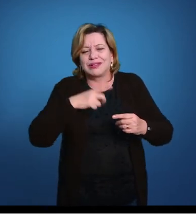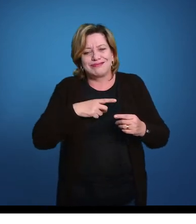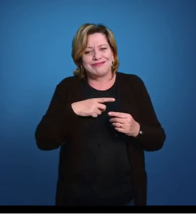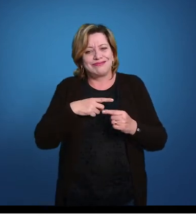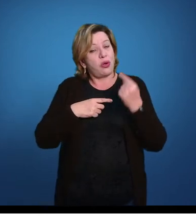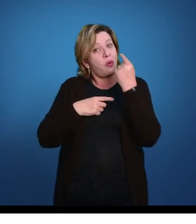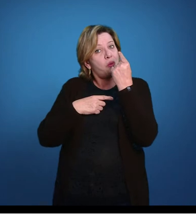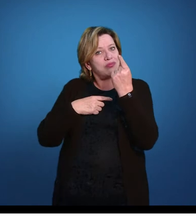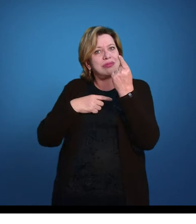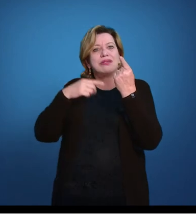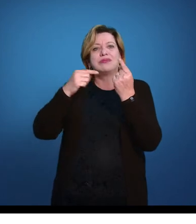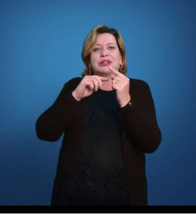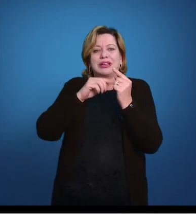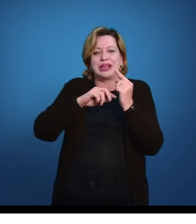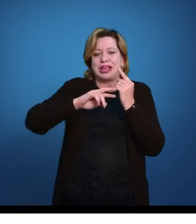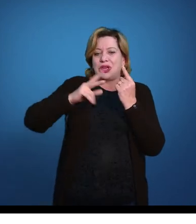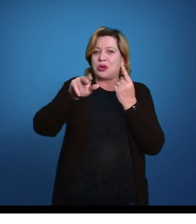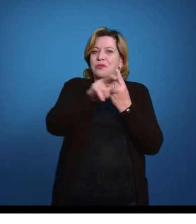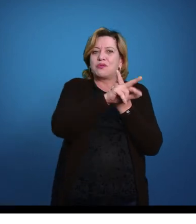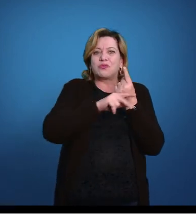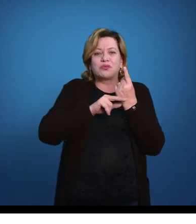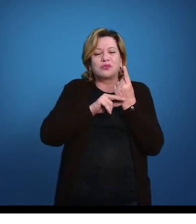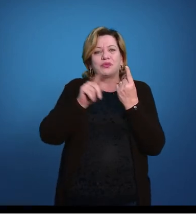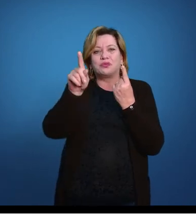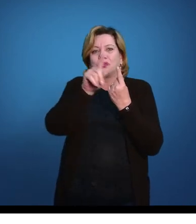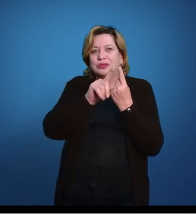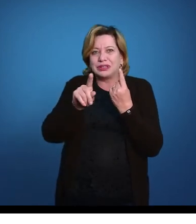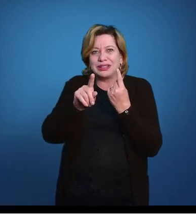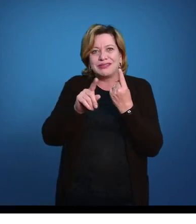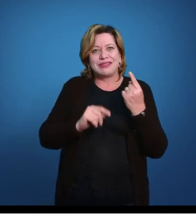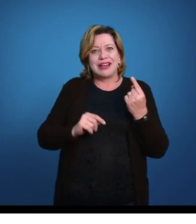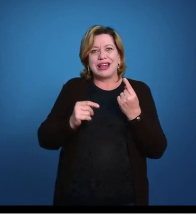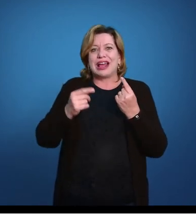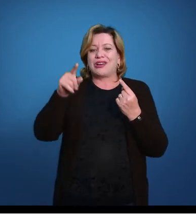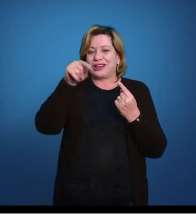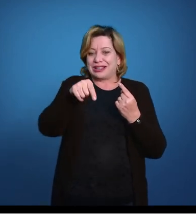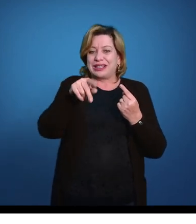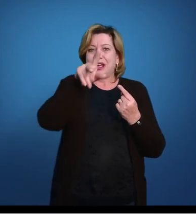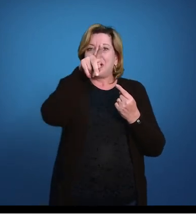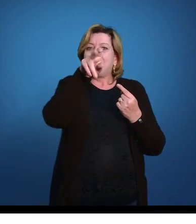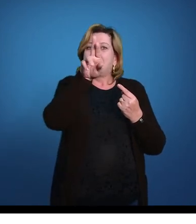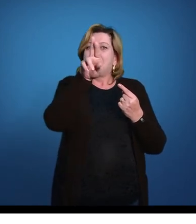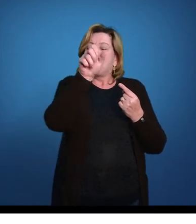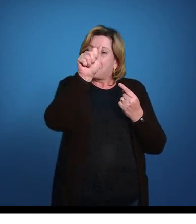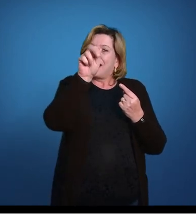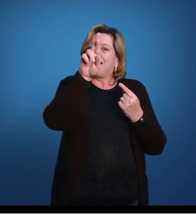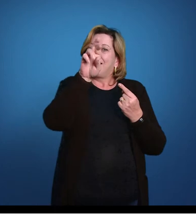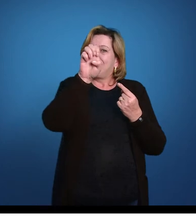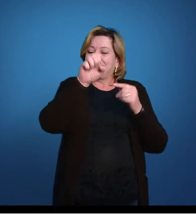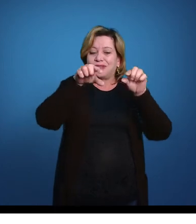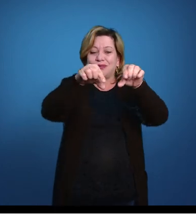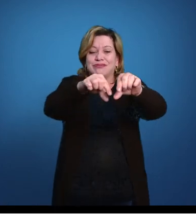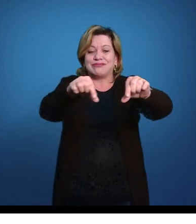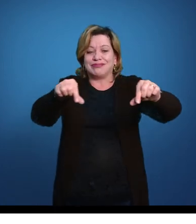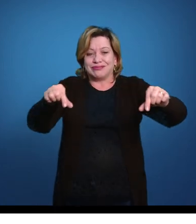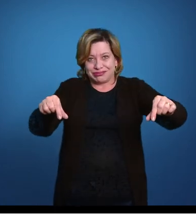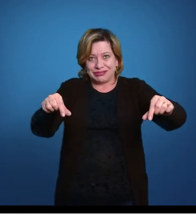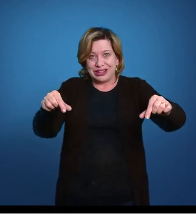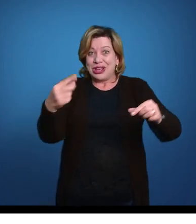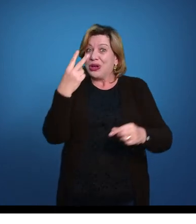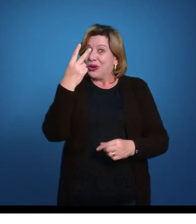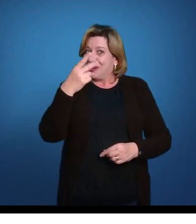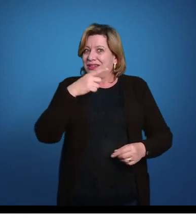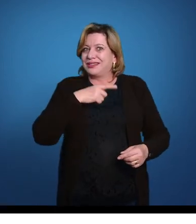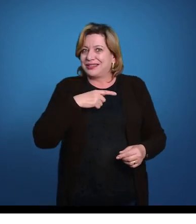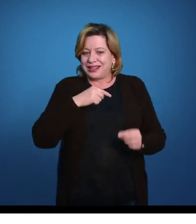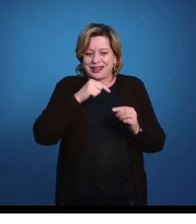não está do lado. As nadadeiras pares são semelhantes aos nossos membros pares. Temos do lado direito e do lado esquerdo, a perna direita, a perna esquerda,